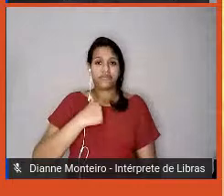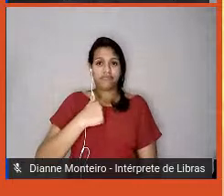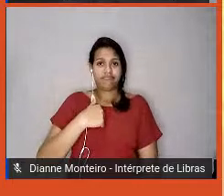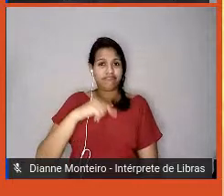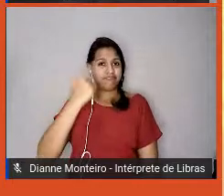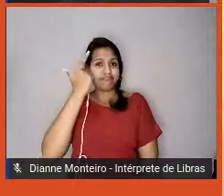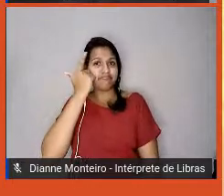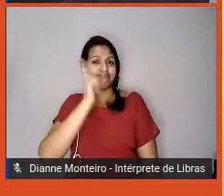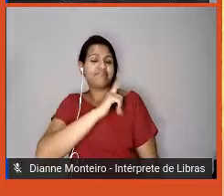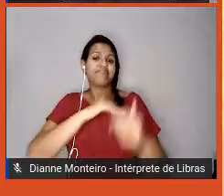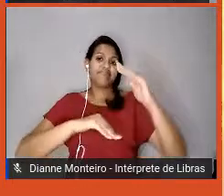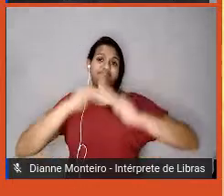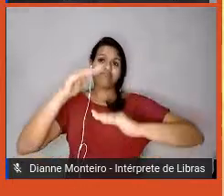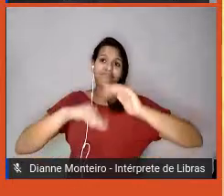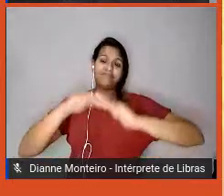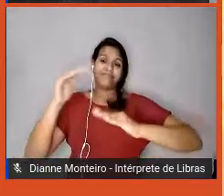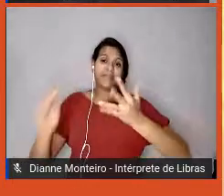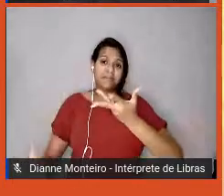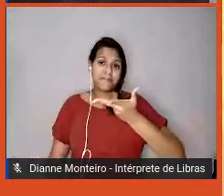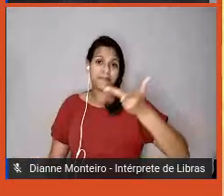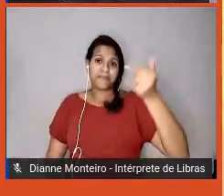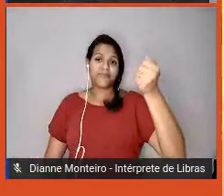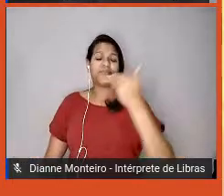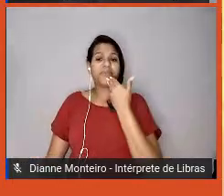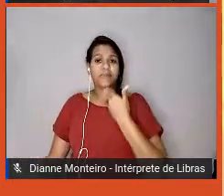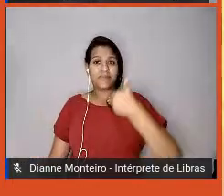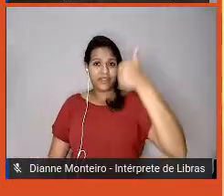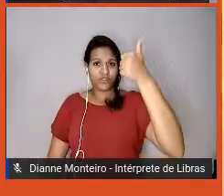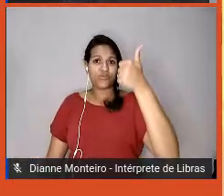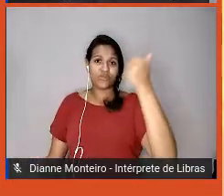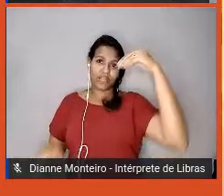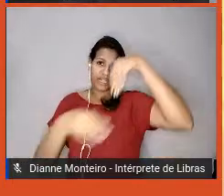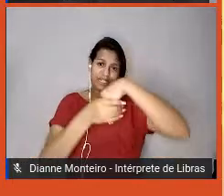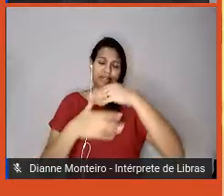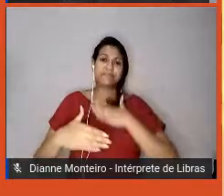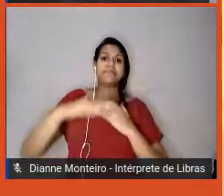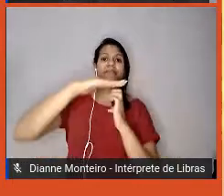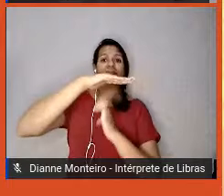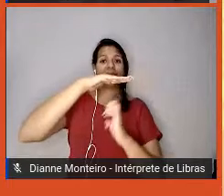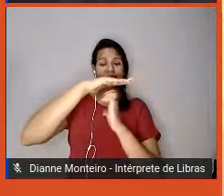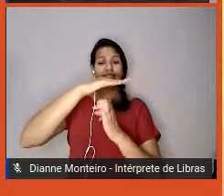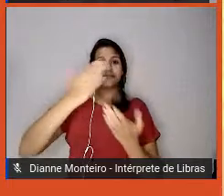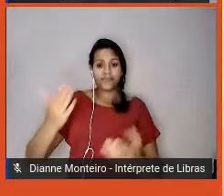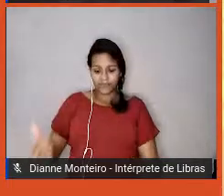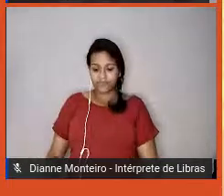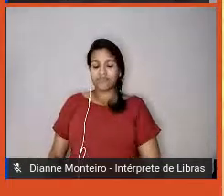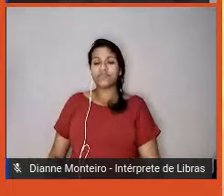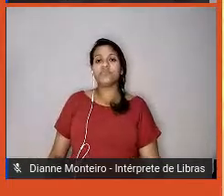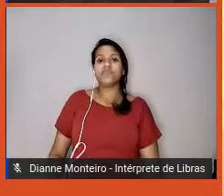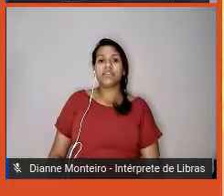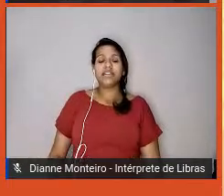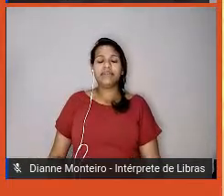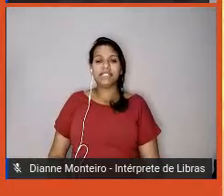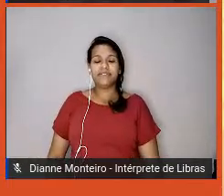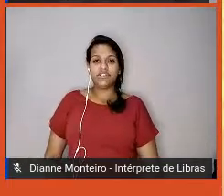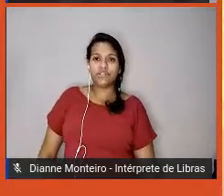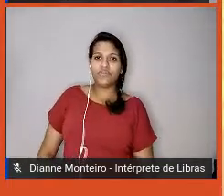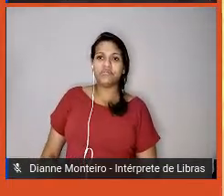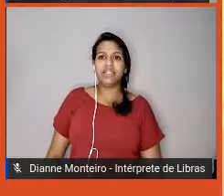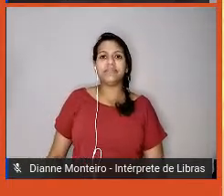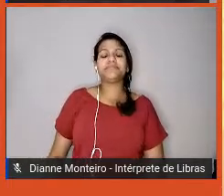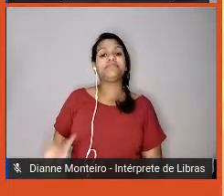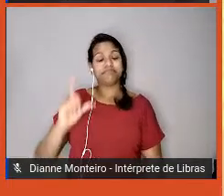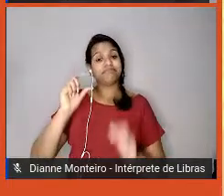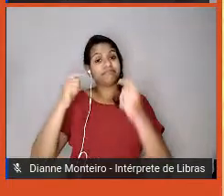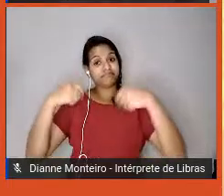essas habilidades emocionais dentro da minha empresa, dentro da minha corporação? Nós podemos ter esse diagnóstico para traçar